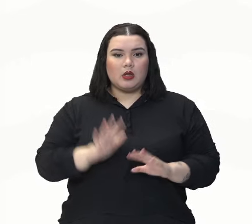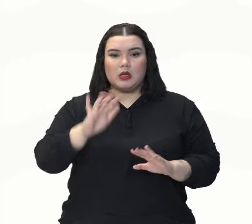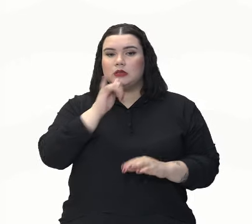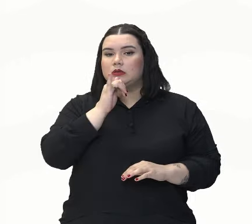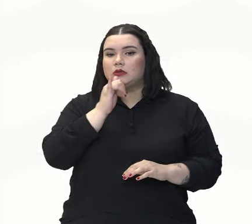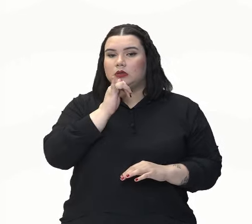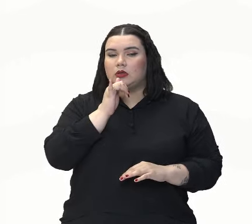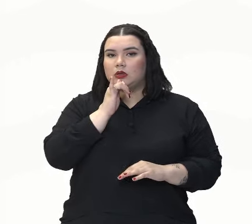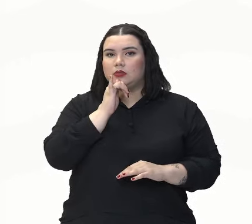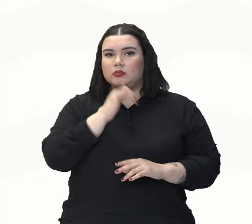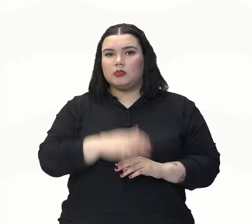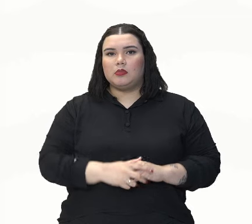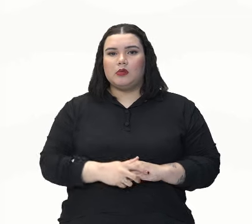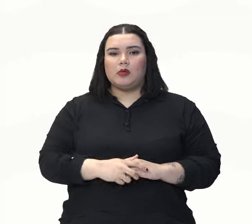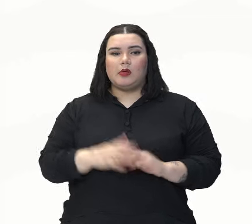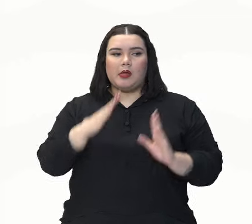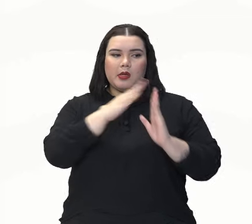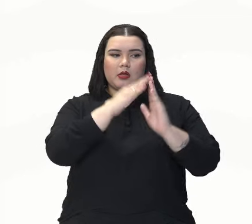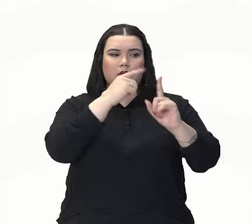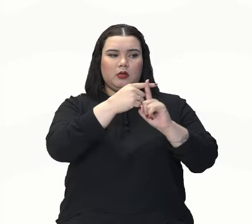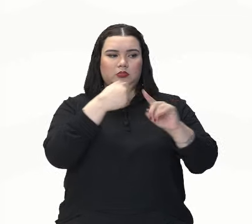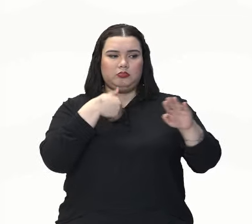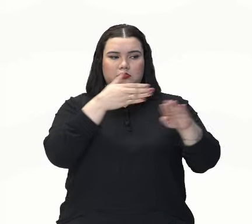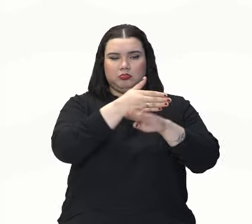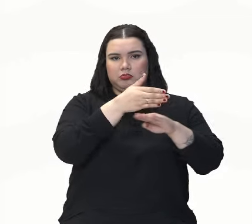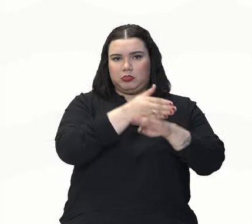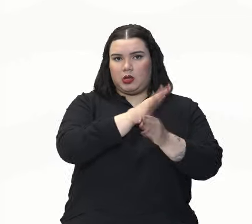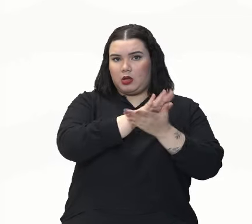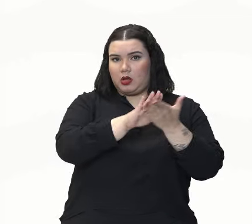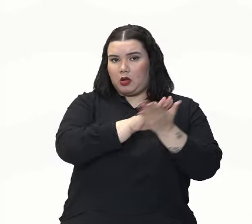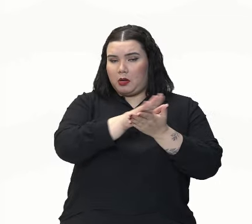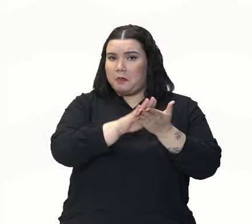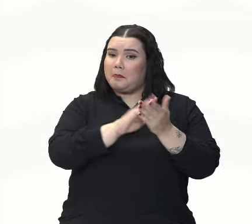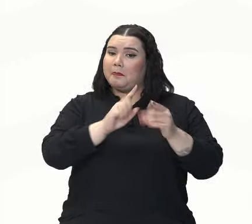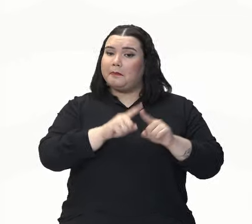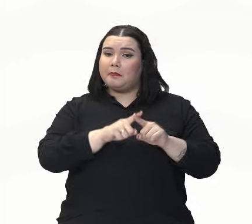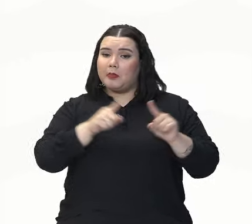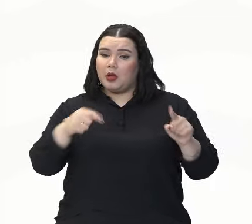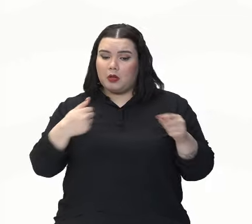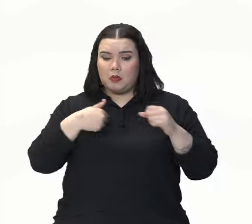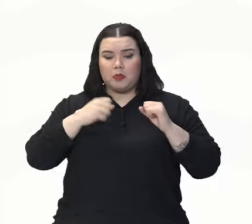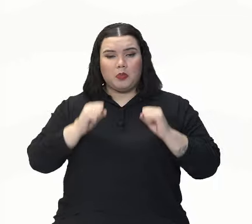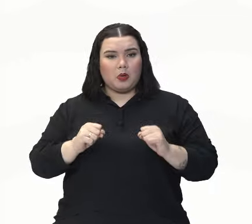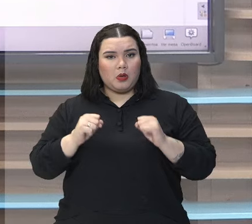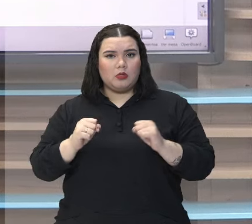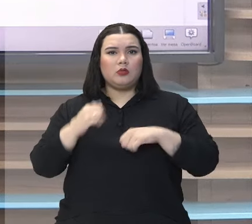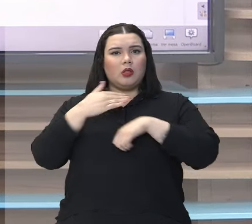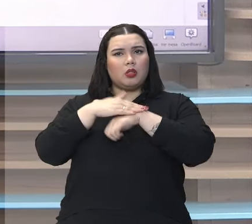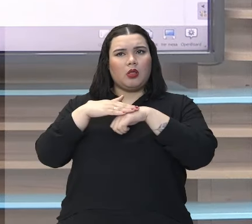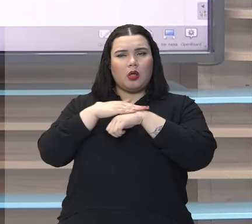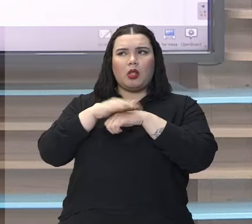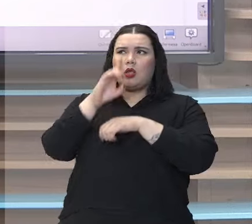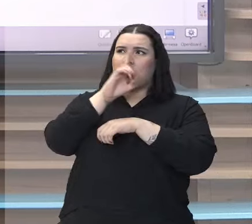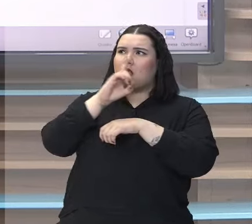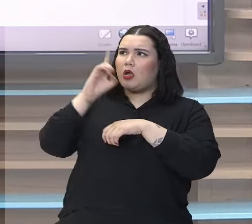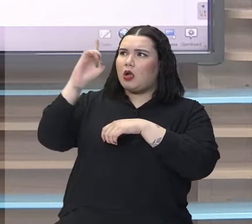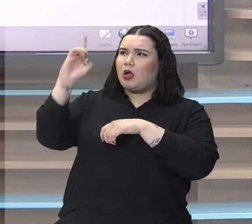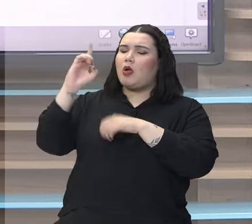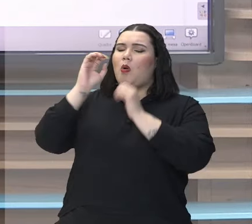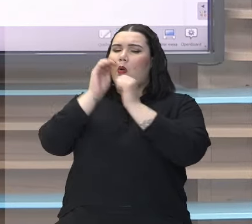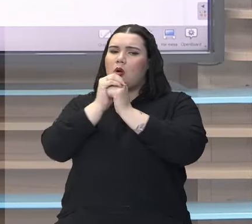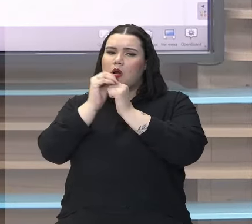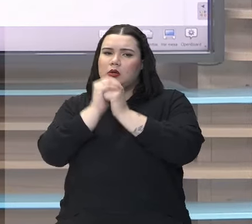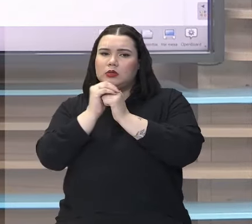parte de uma igreja, mas eu posso conversar com Deus, ser amigo de